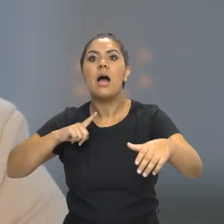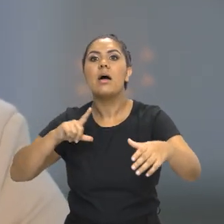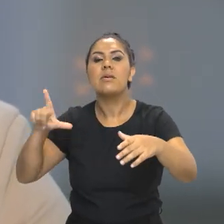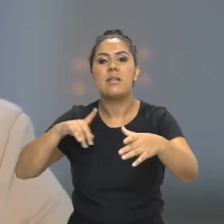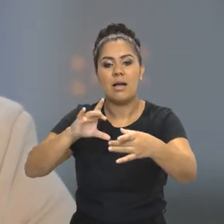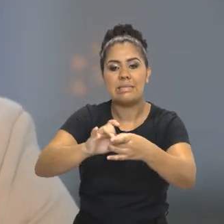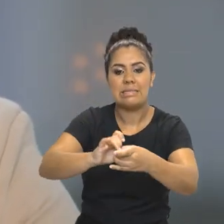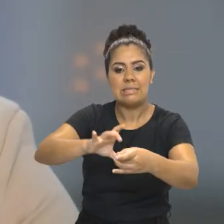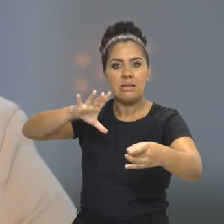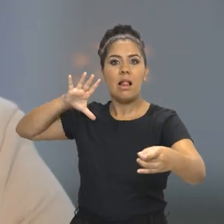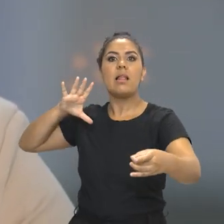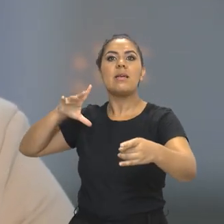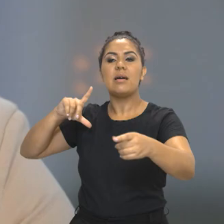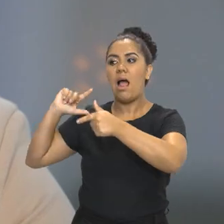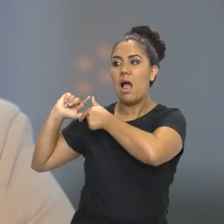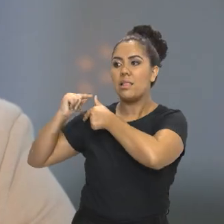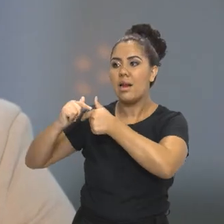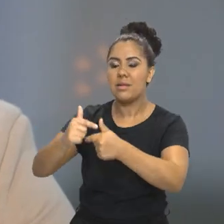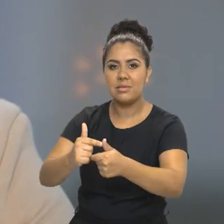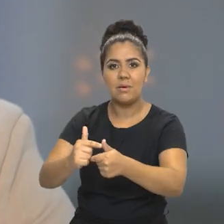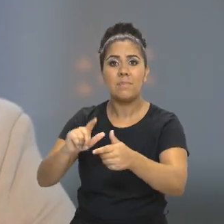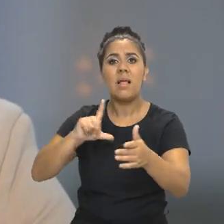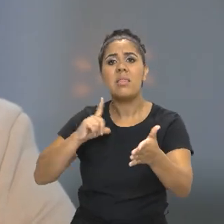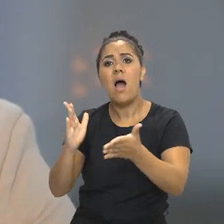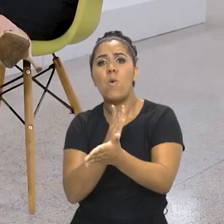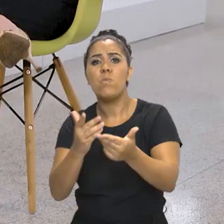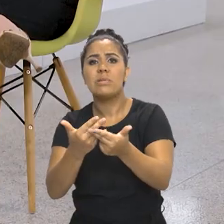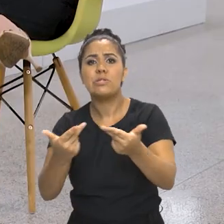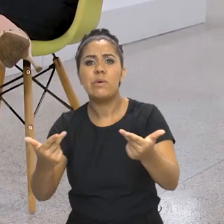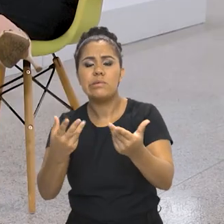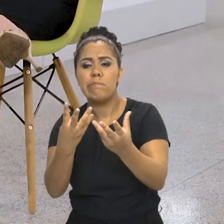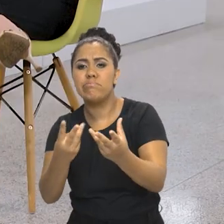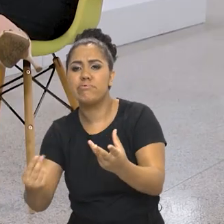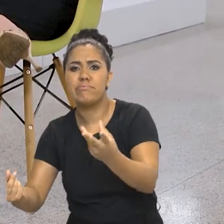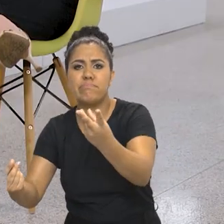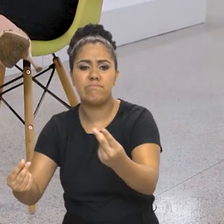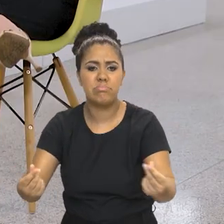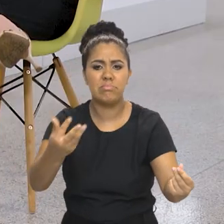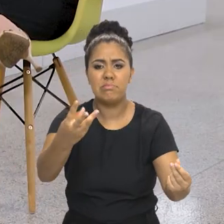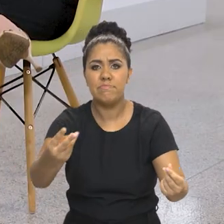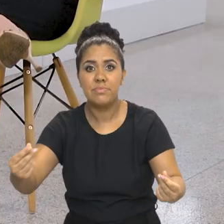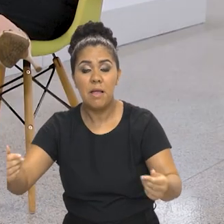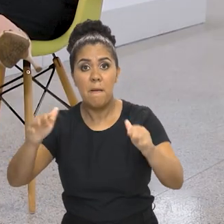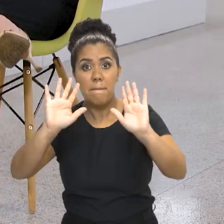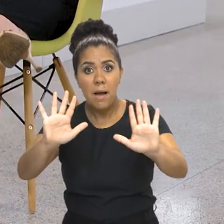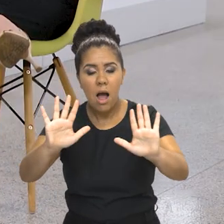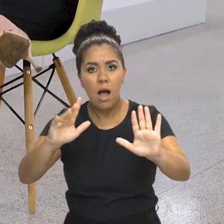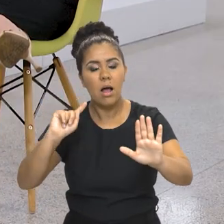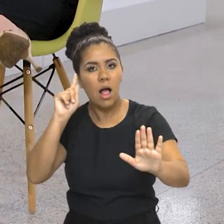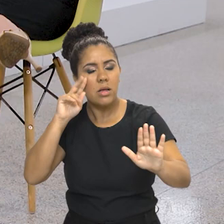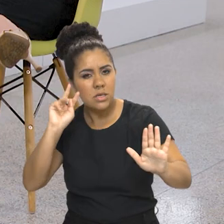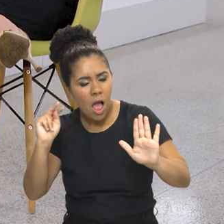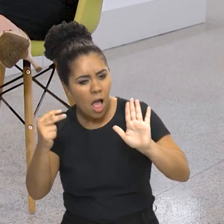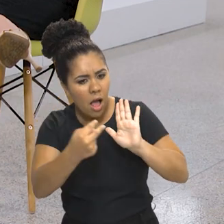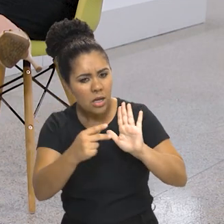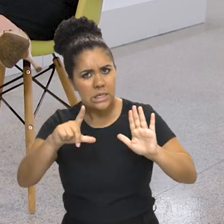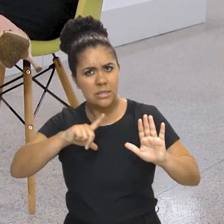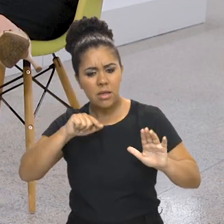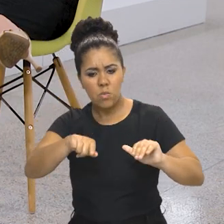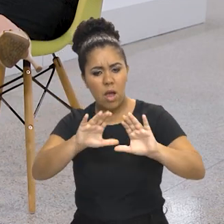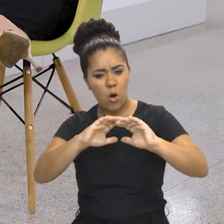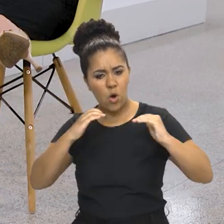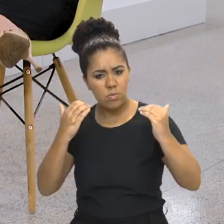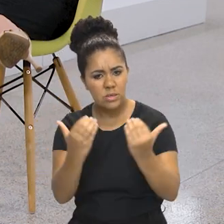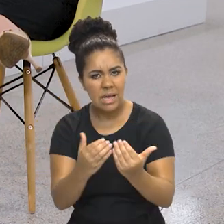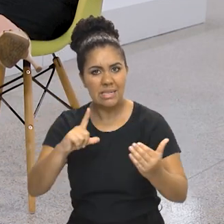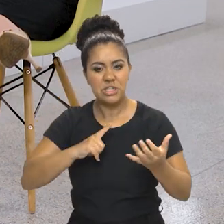tradições. Então, em algumas situações, isso se perde. Quando a gente reconhece um ponto de memória, quando a gente tem uma comunidade que